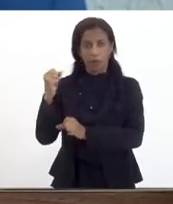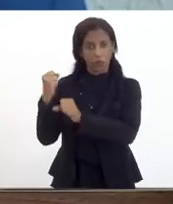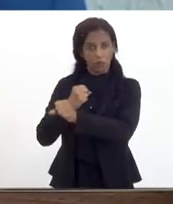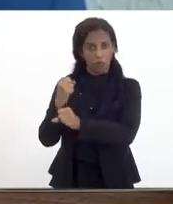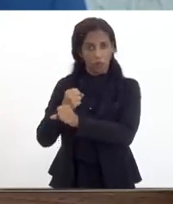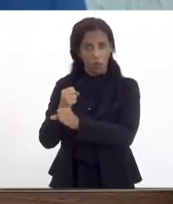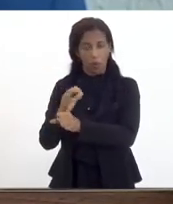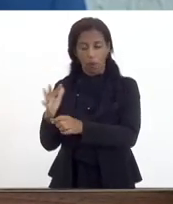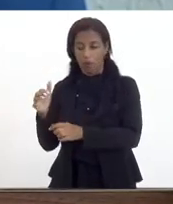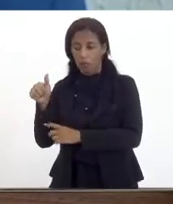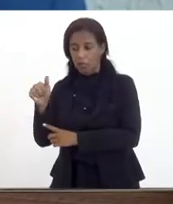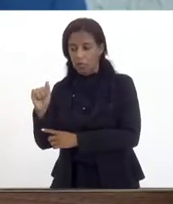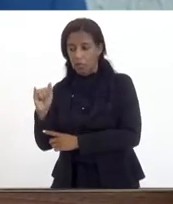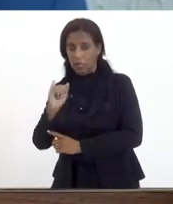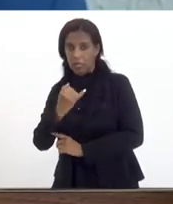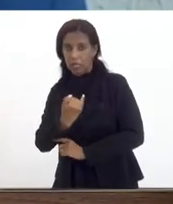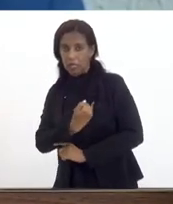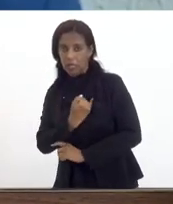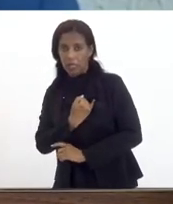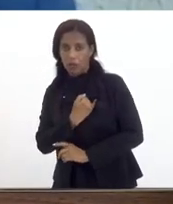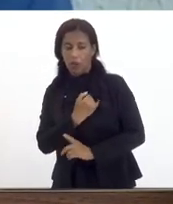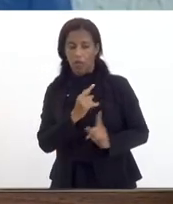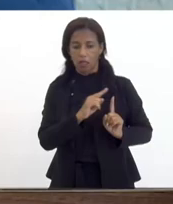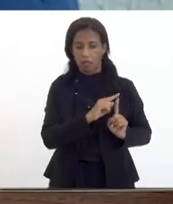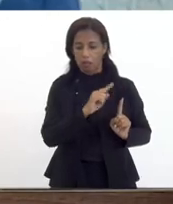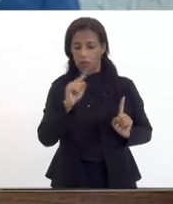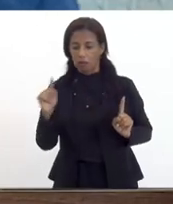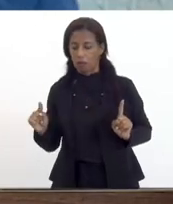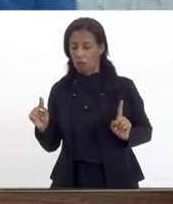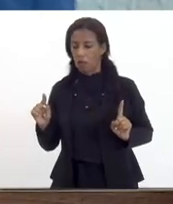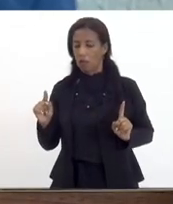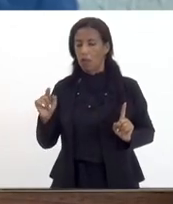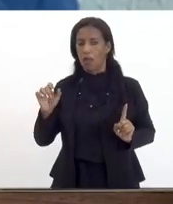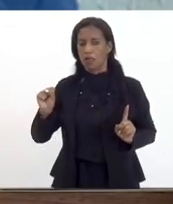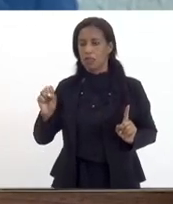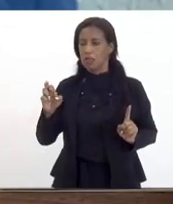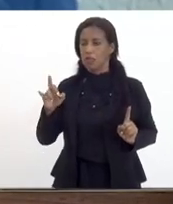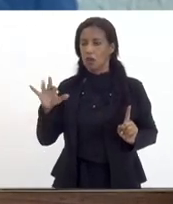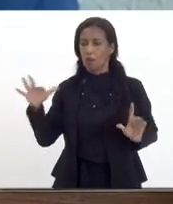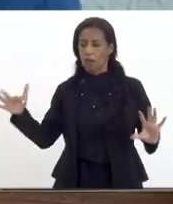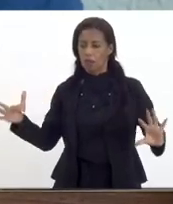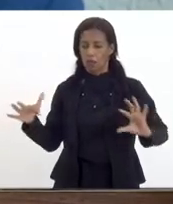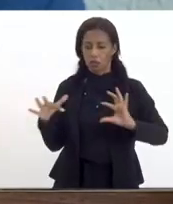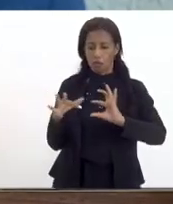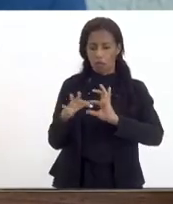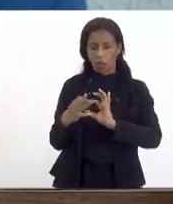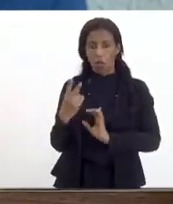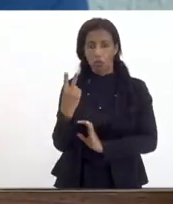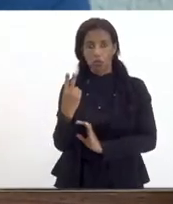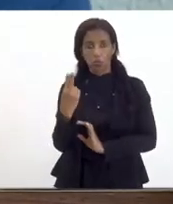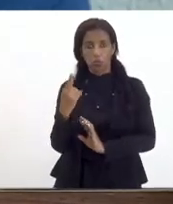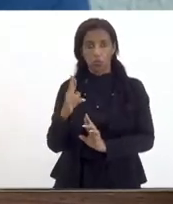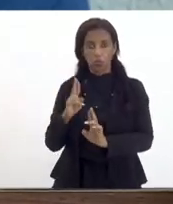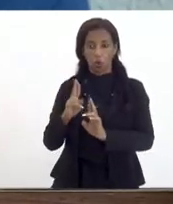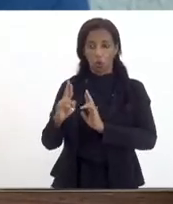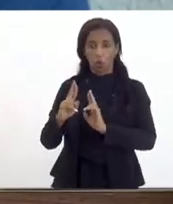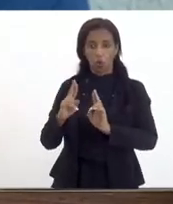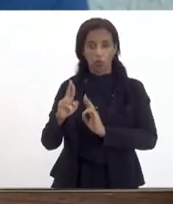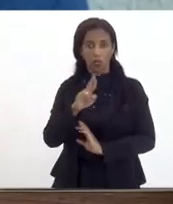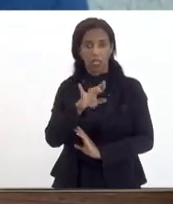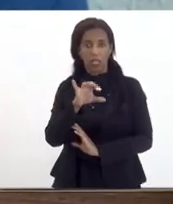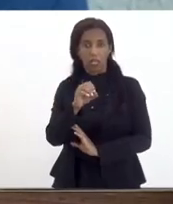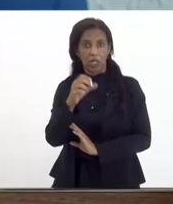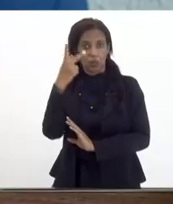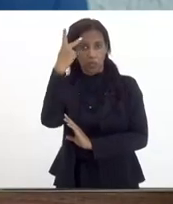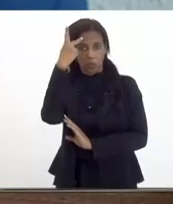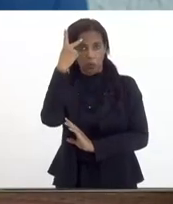de Itaguaí a cidade de Seropédica ligando duas importantes rodovias que é a Rio Santos a Rio